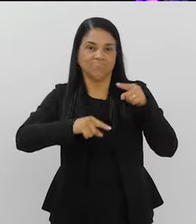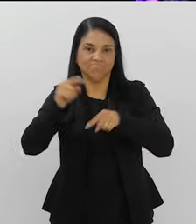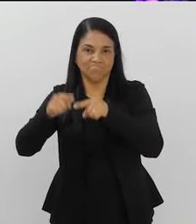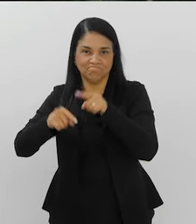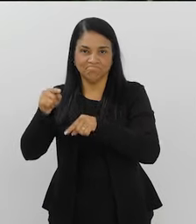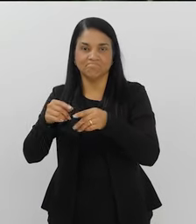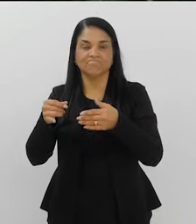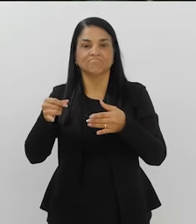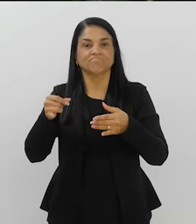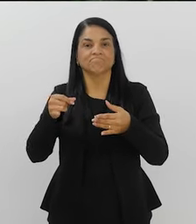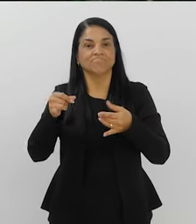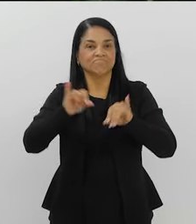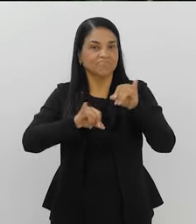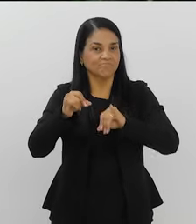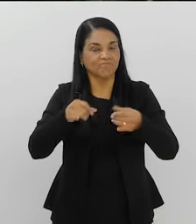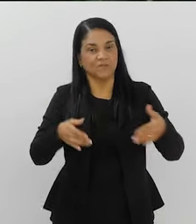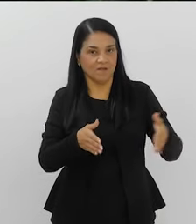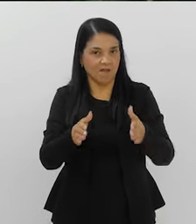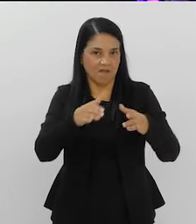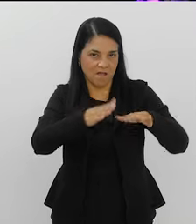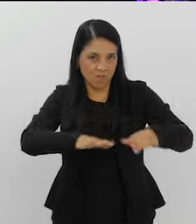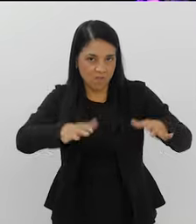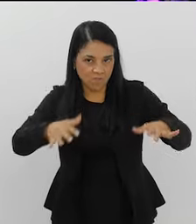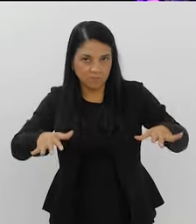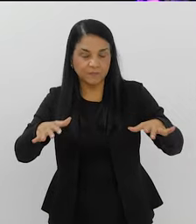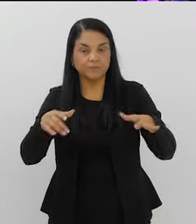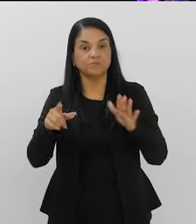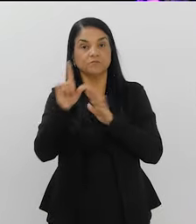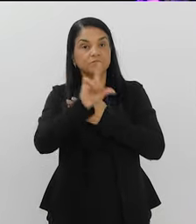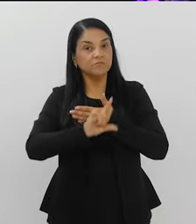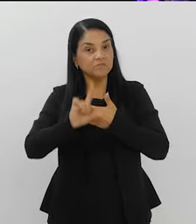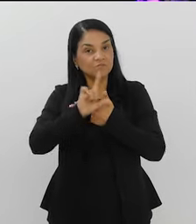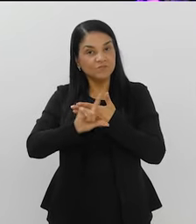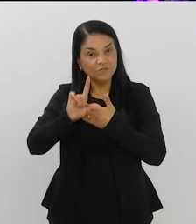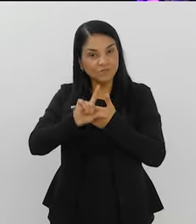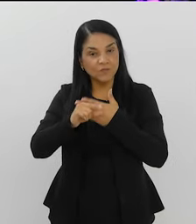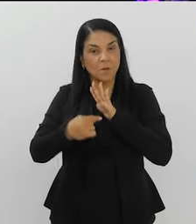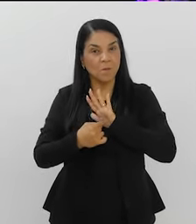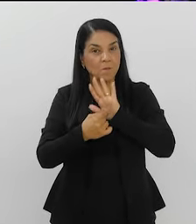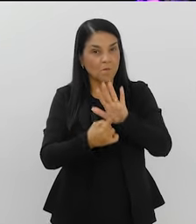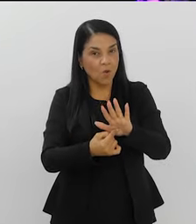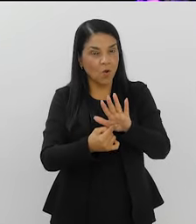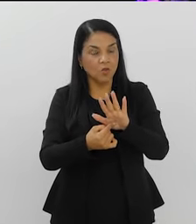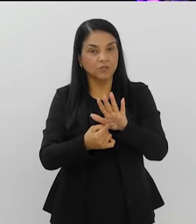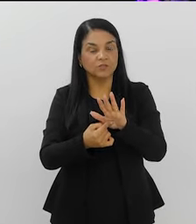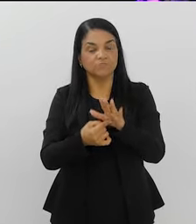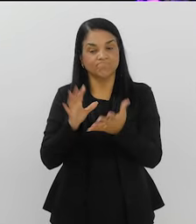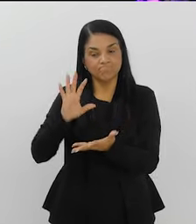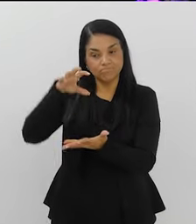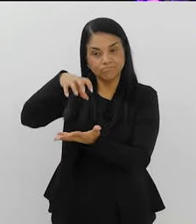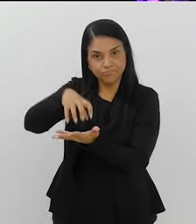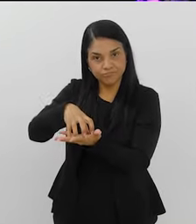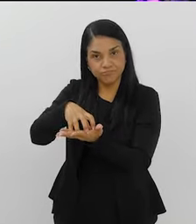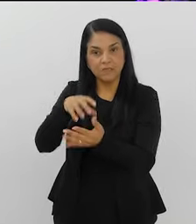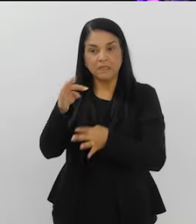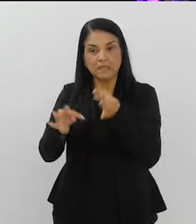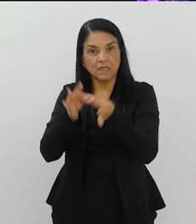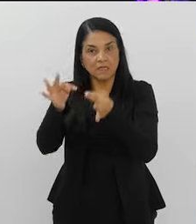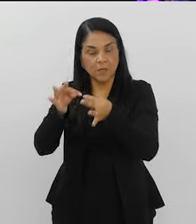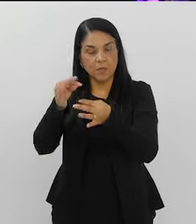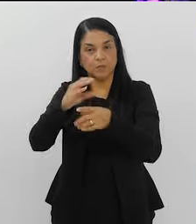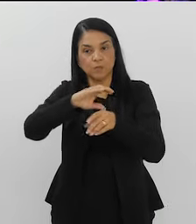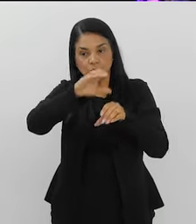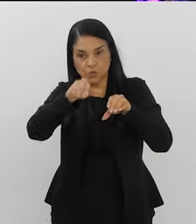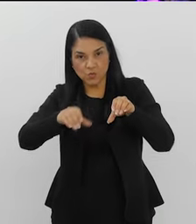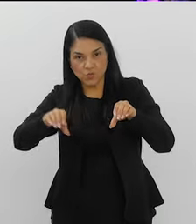rios. Inclusive, Fernanda, a literatura internacional aponta que as estações de tratamento de esgoto, elas são